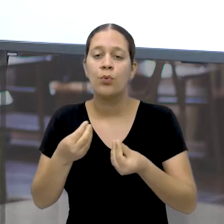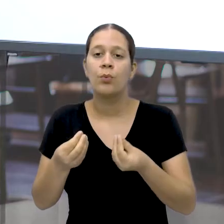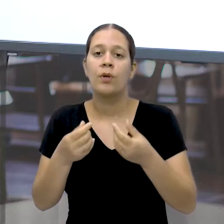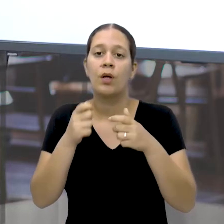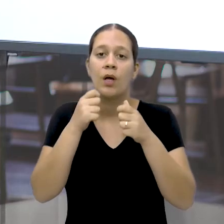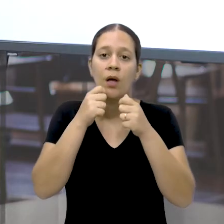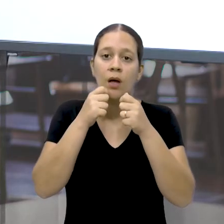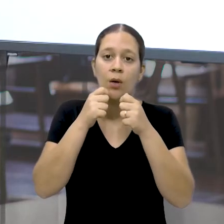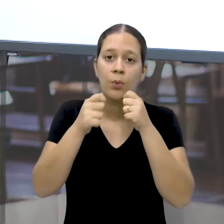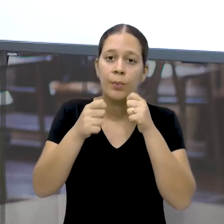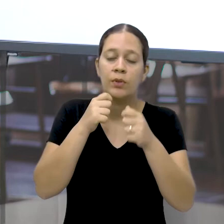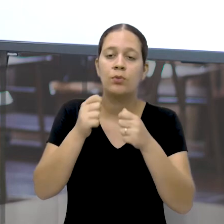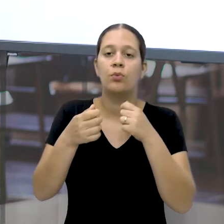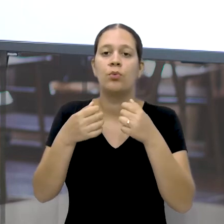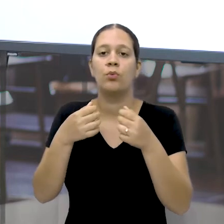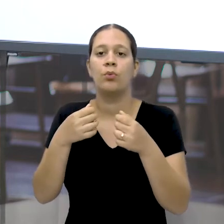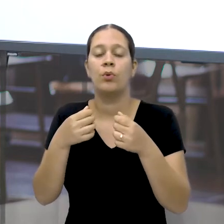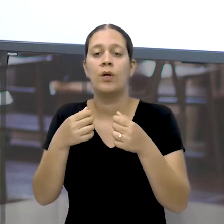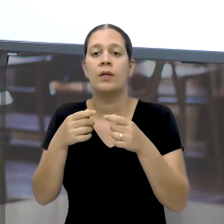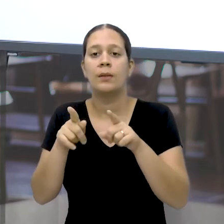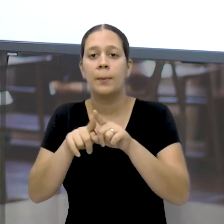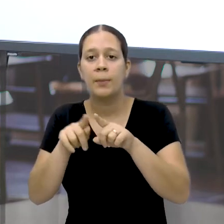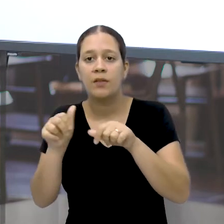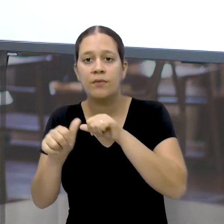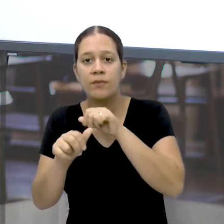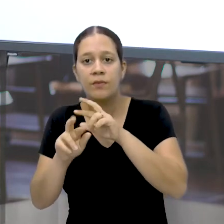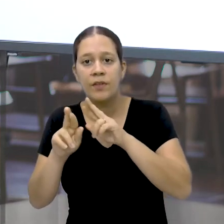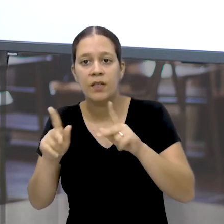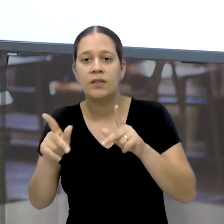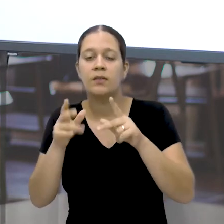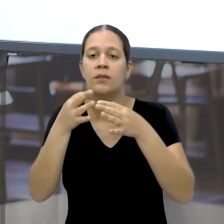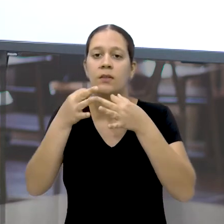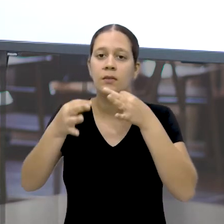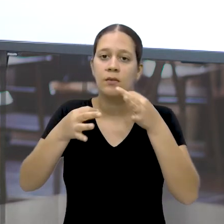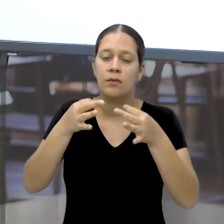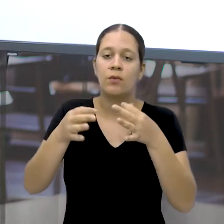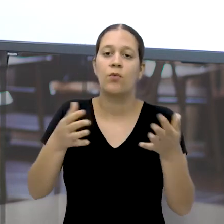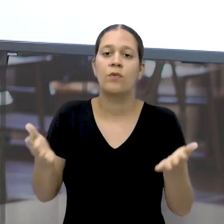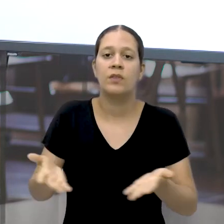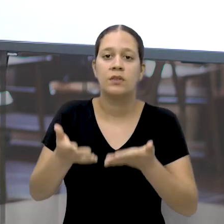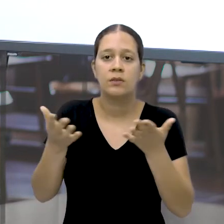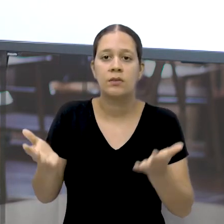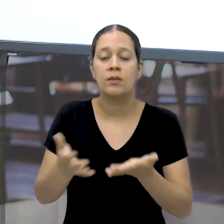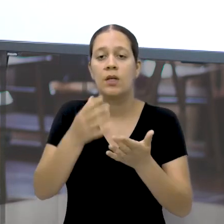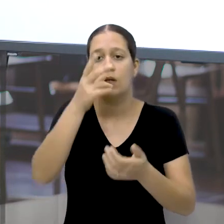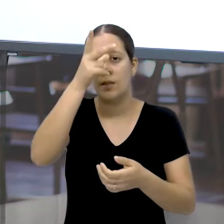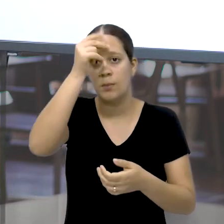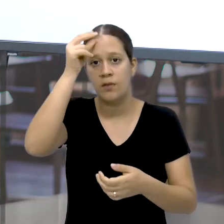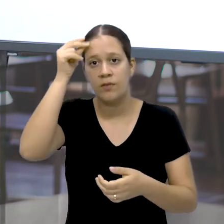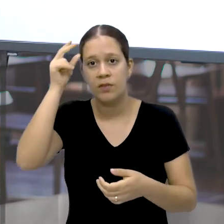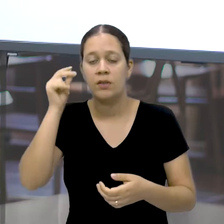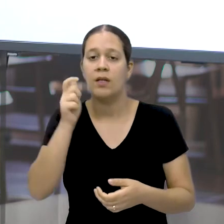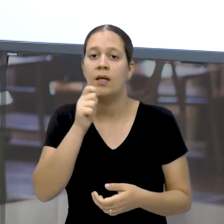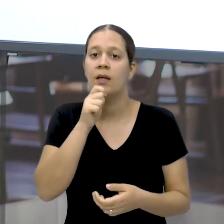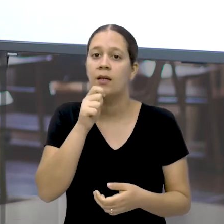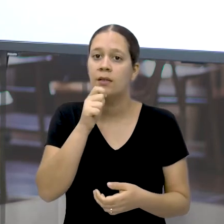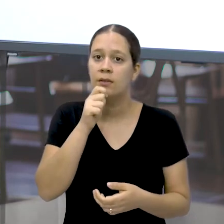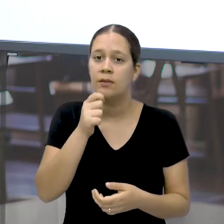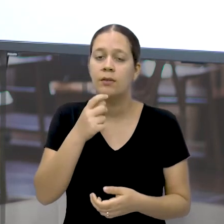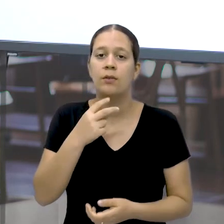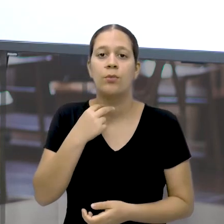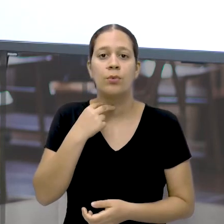Para reforçar E convencer A prefeita Da cidade De que ainda Não é o momento De estarmos Em sala de aula